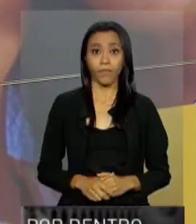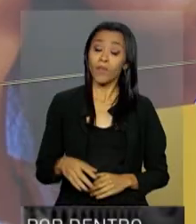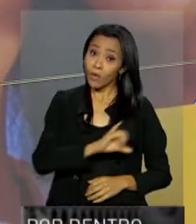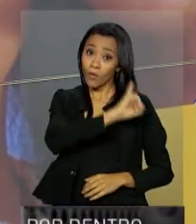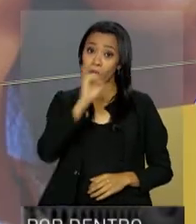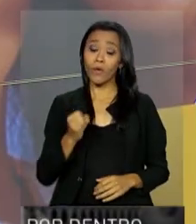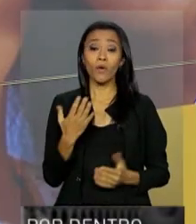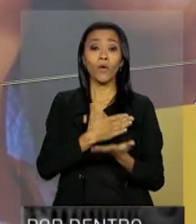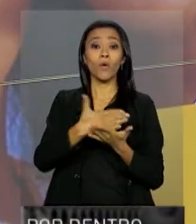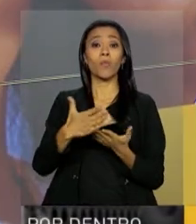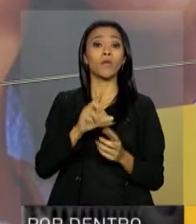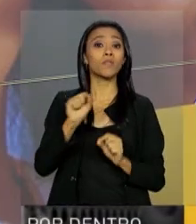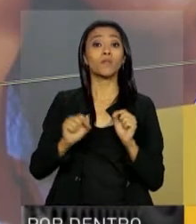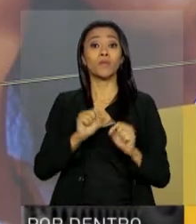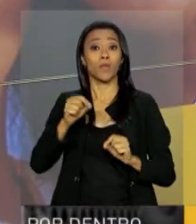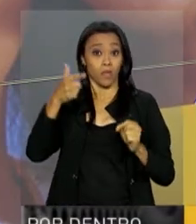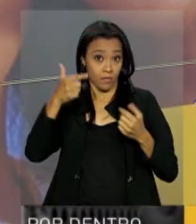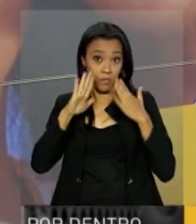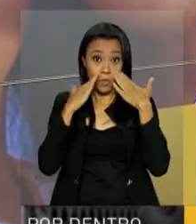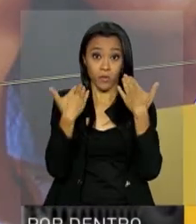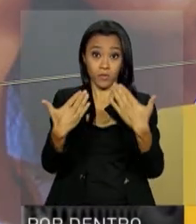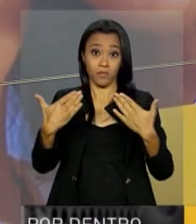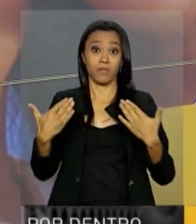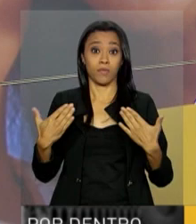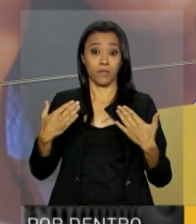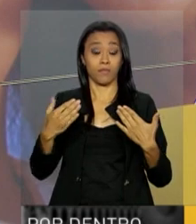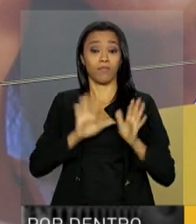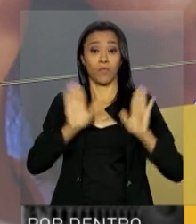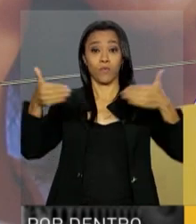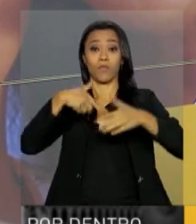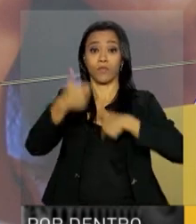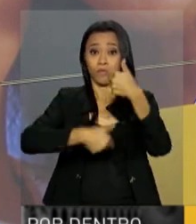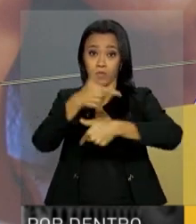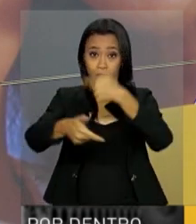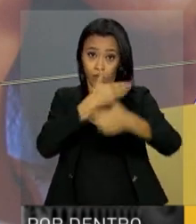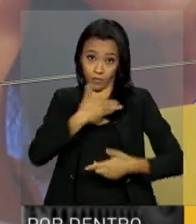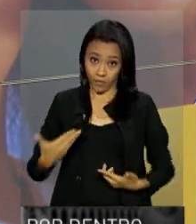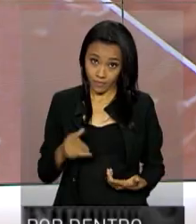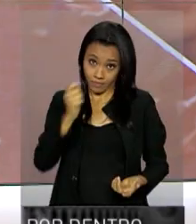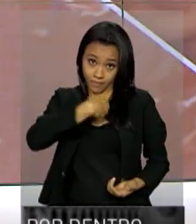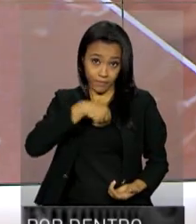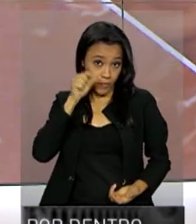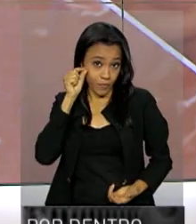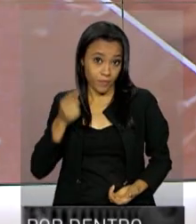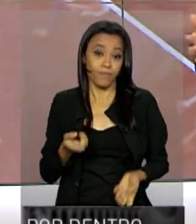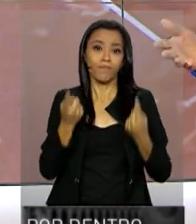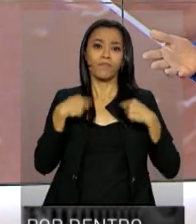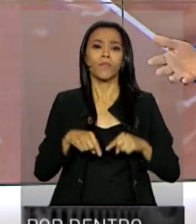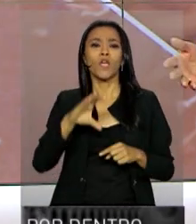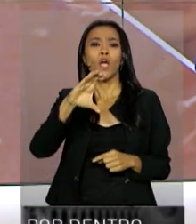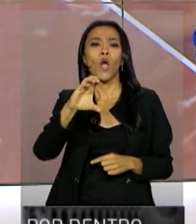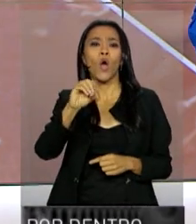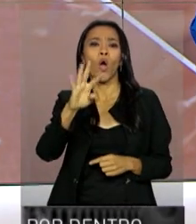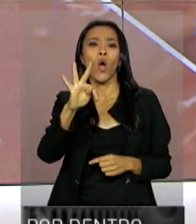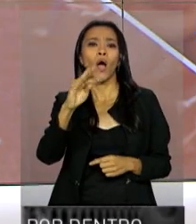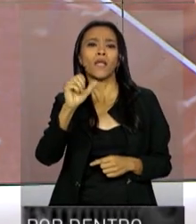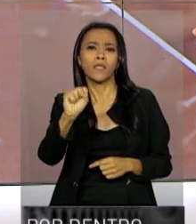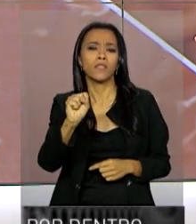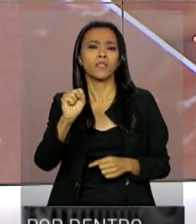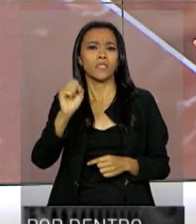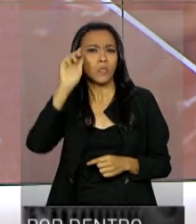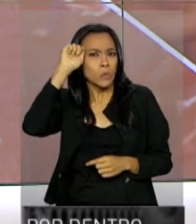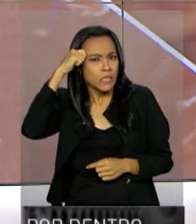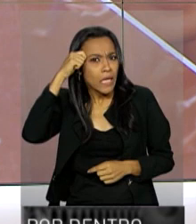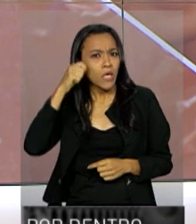Olá, começa agora mais uma edição do programa Por Dentro do Governo comigo, Carla Vati. Cotas para que os negros ocupem mais